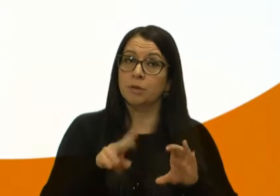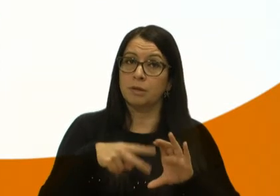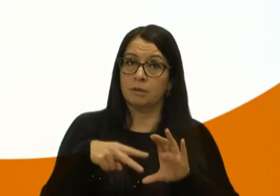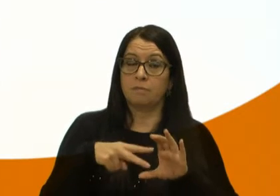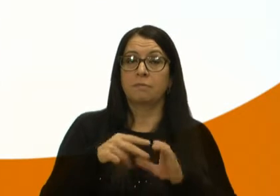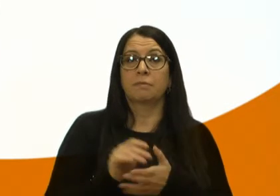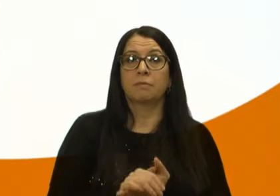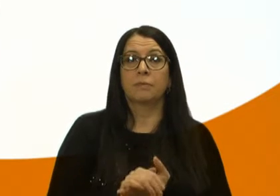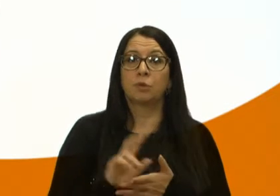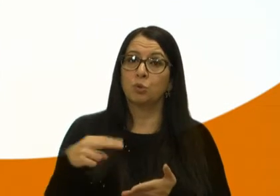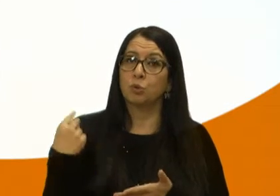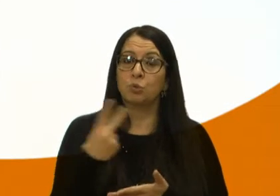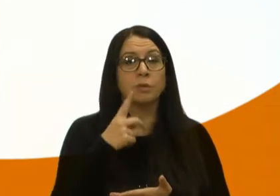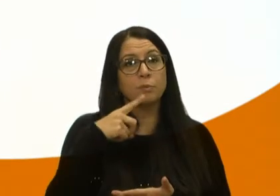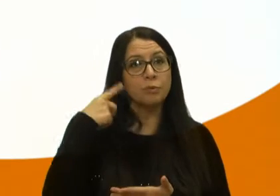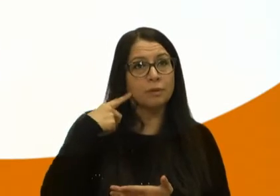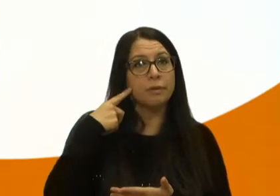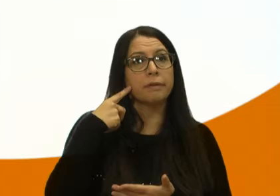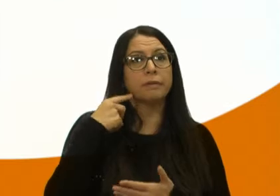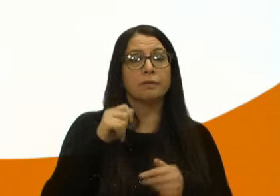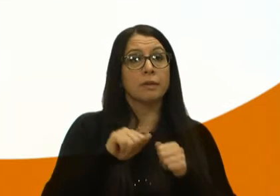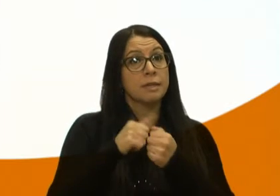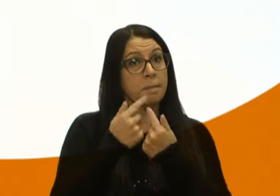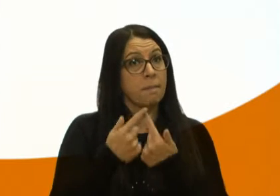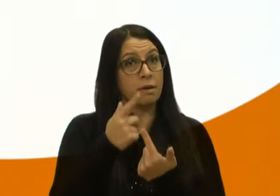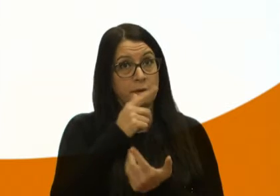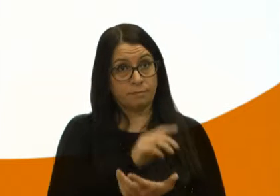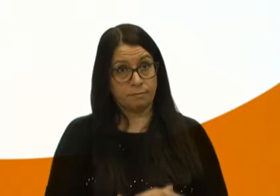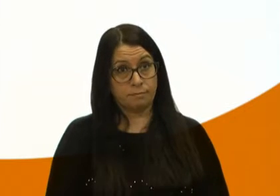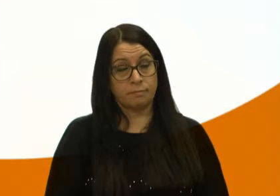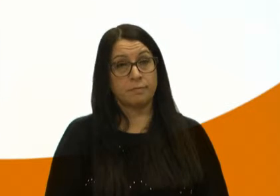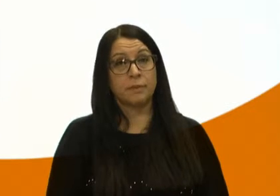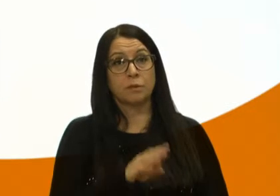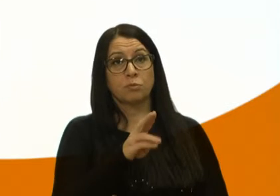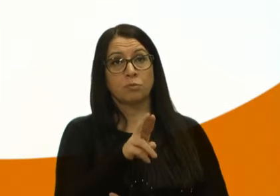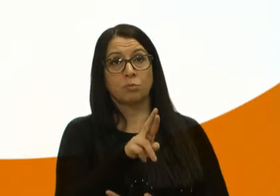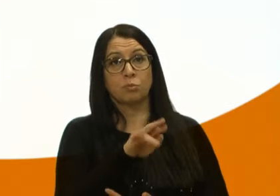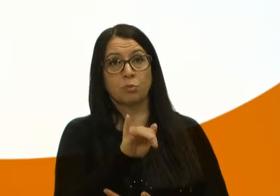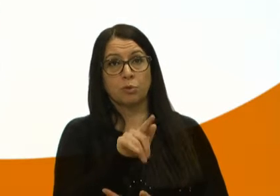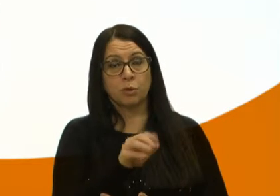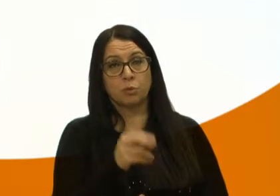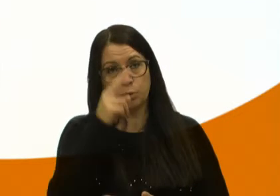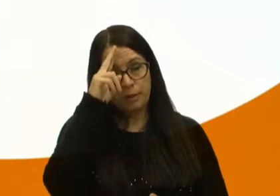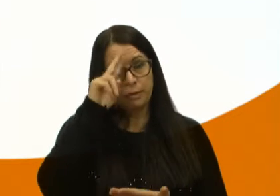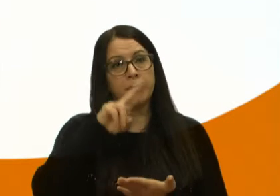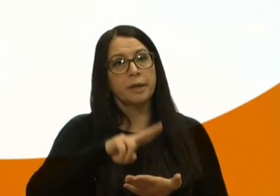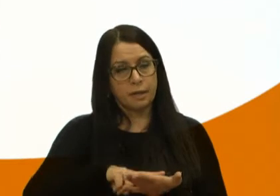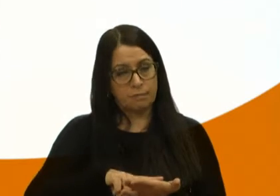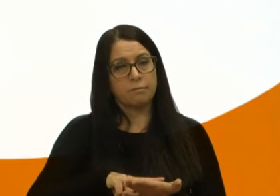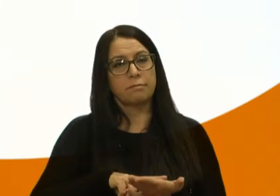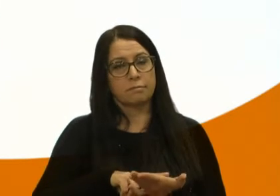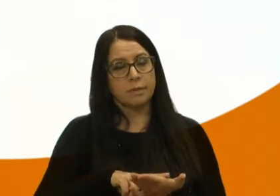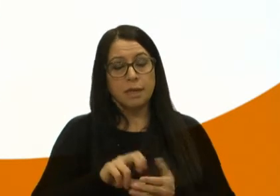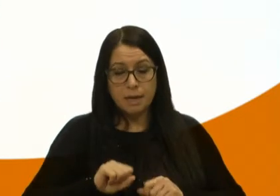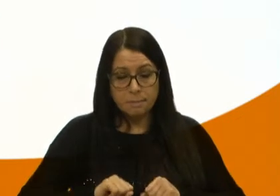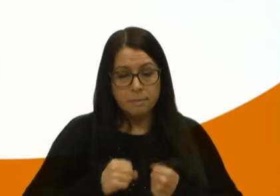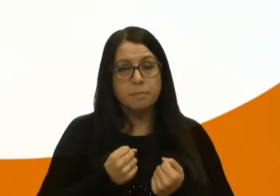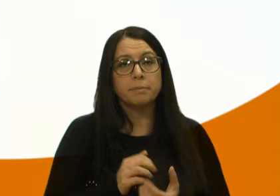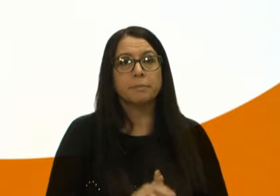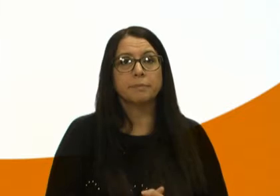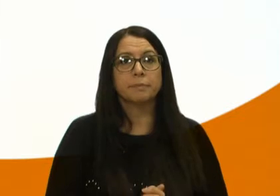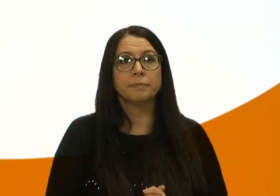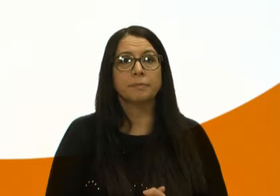Vereadores, dos nossos deputados na Assembleia Legislativa, do Búrigo, o Nerio Carteiro, que já está bem empenhado,